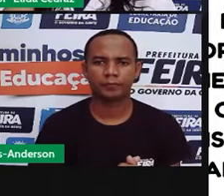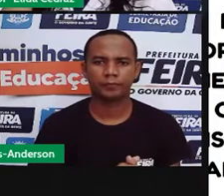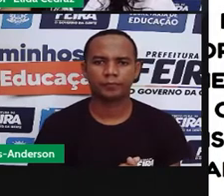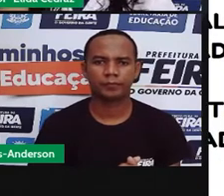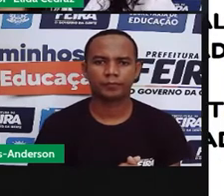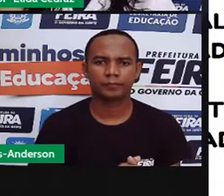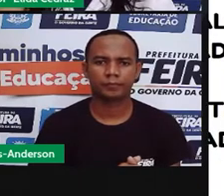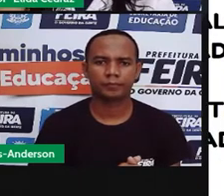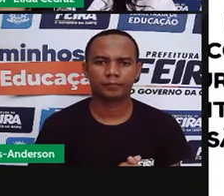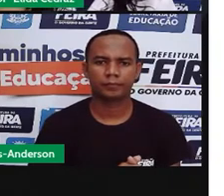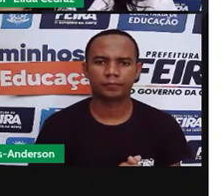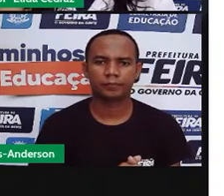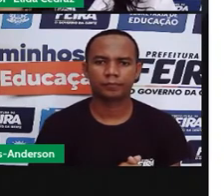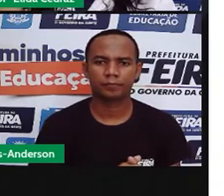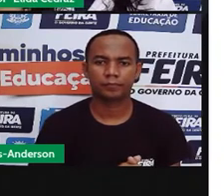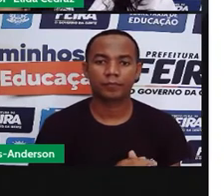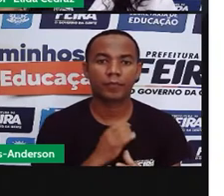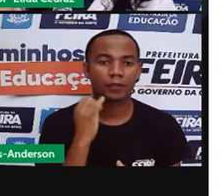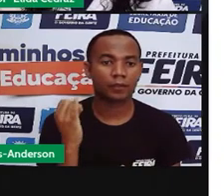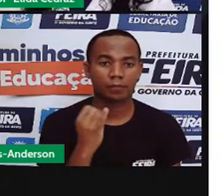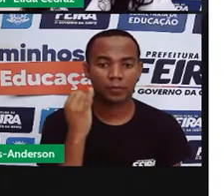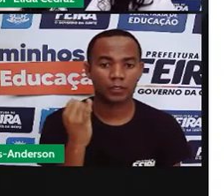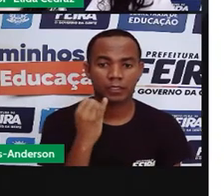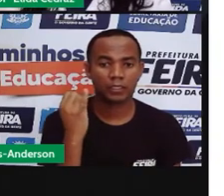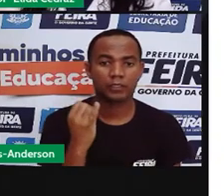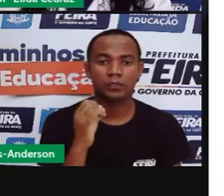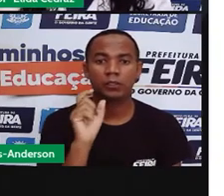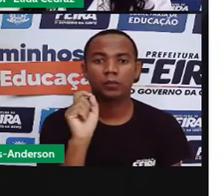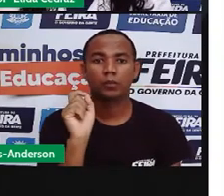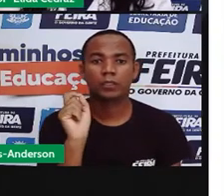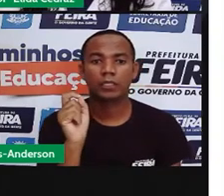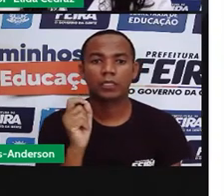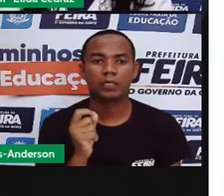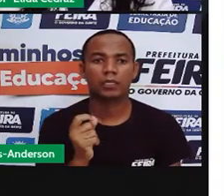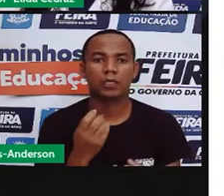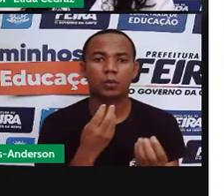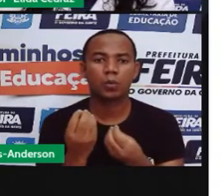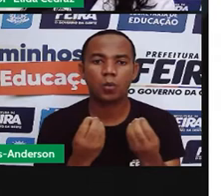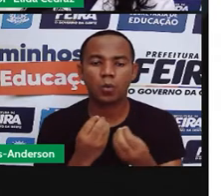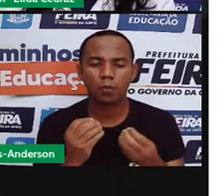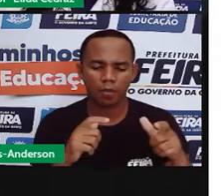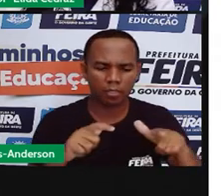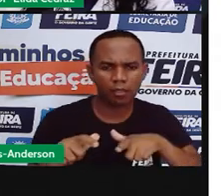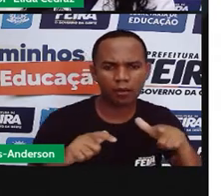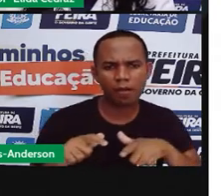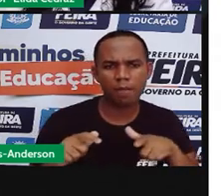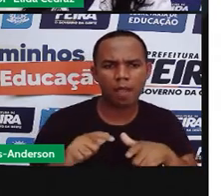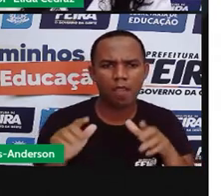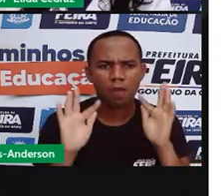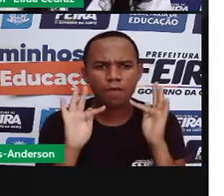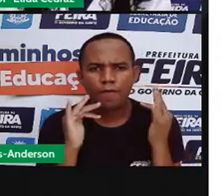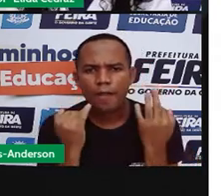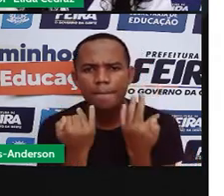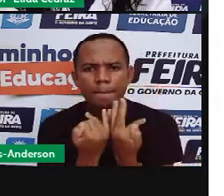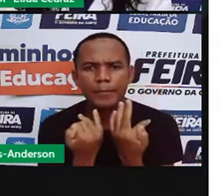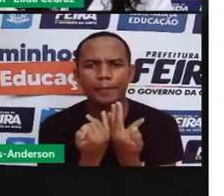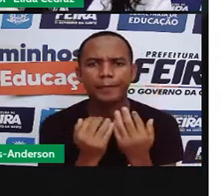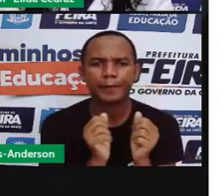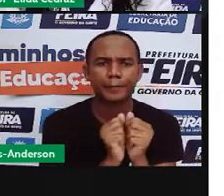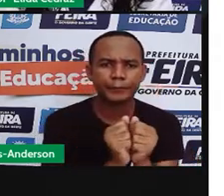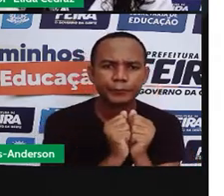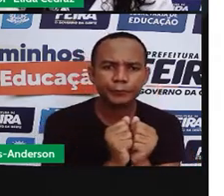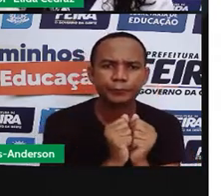Uma coisa interessante. A agricultura familiar do nosso Brasil é a